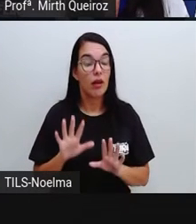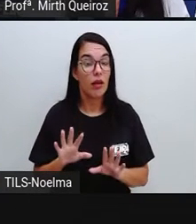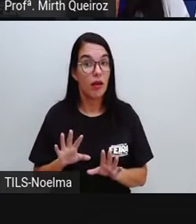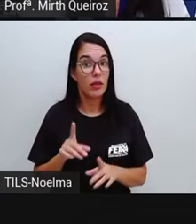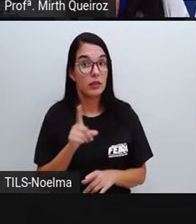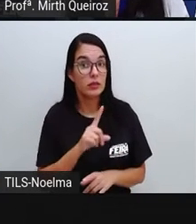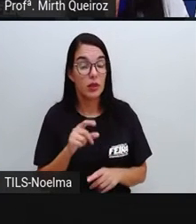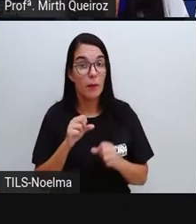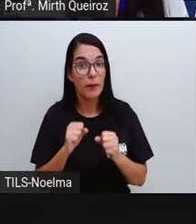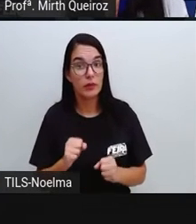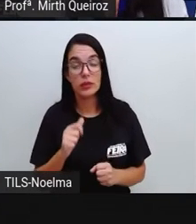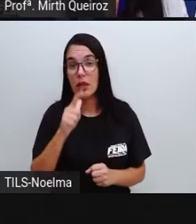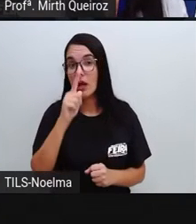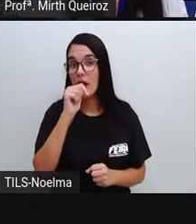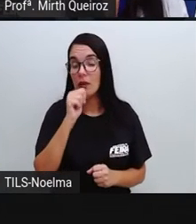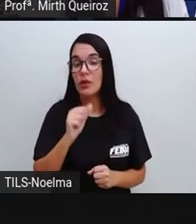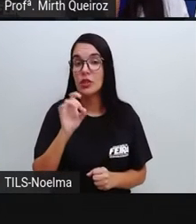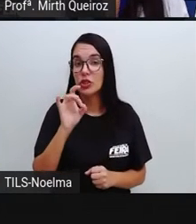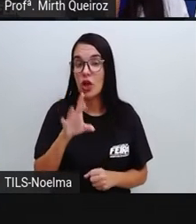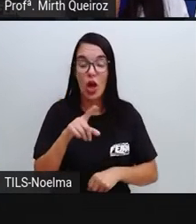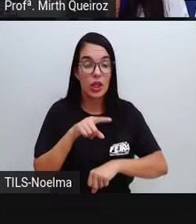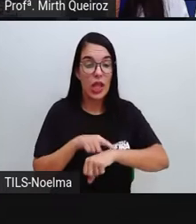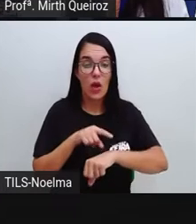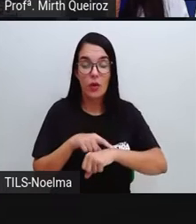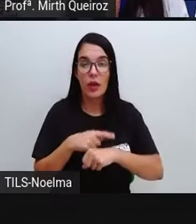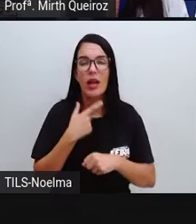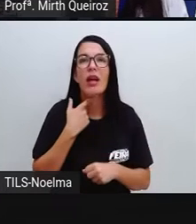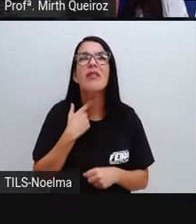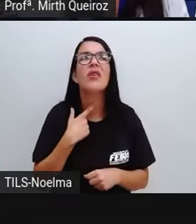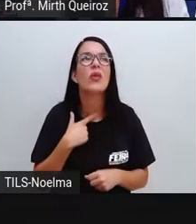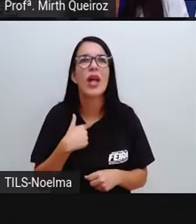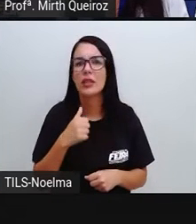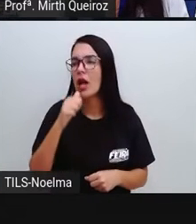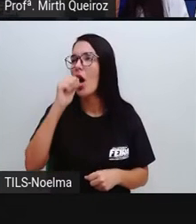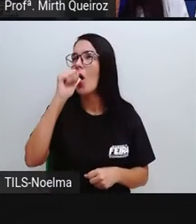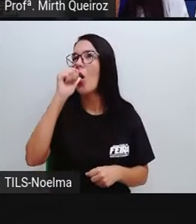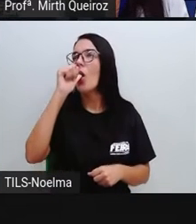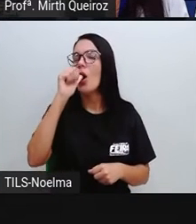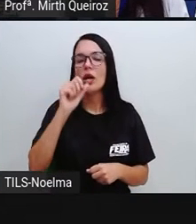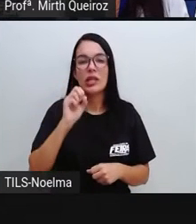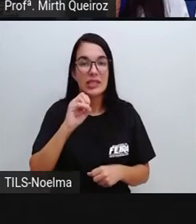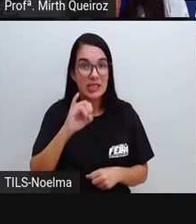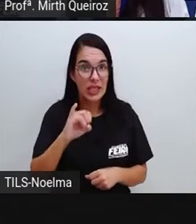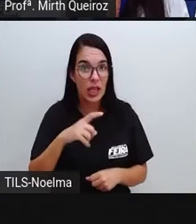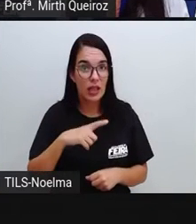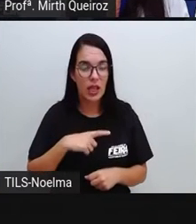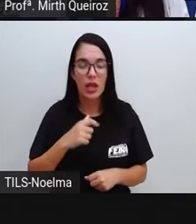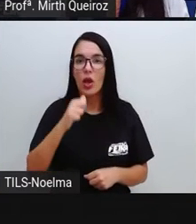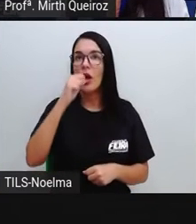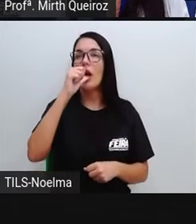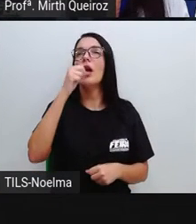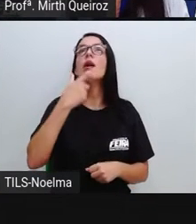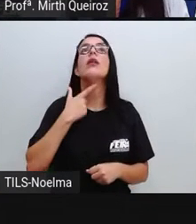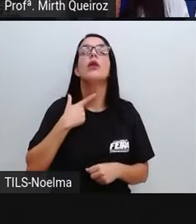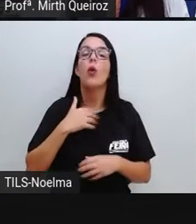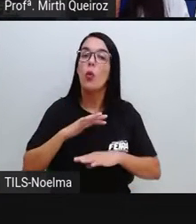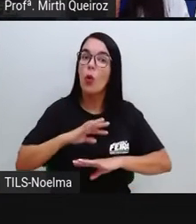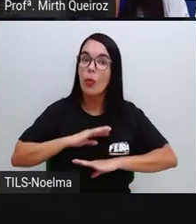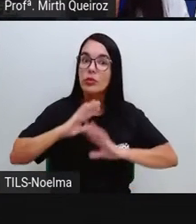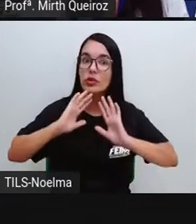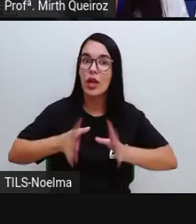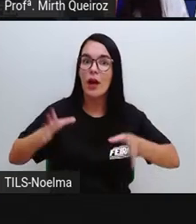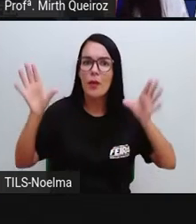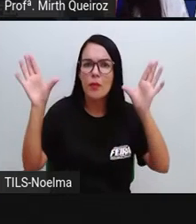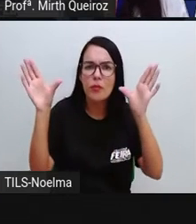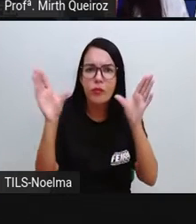sede Não A gente tem que estar Tomando água O tempo todo Quando a gente tem sede Significa que O nosso corpo Já está desidratado Então a gente